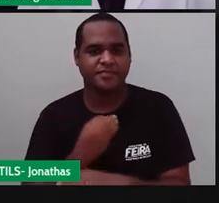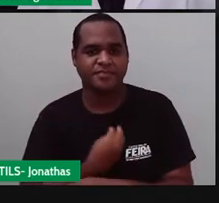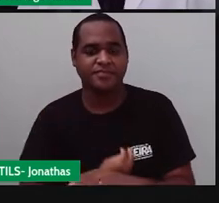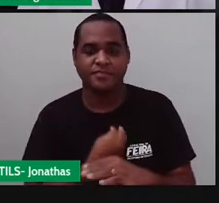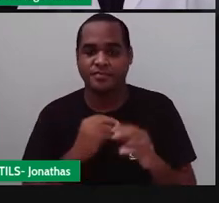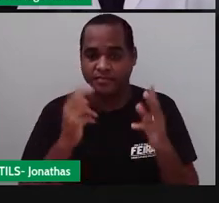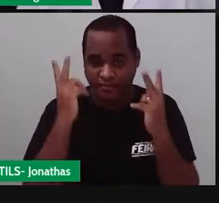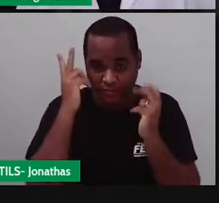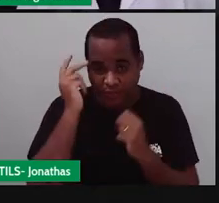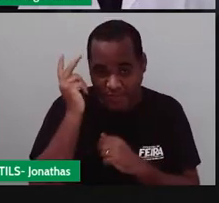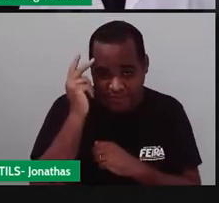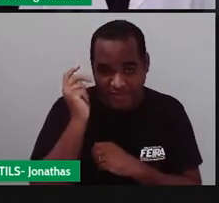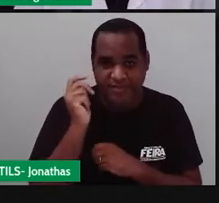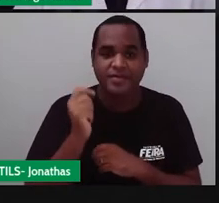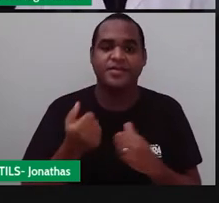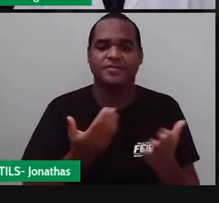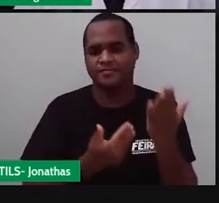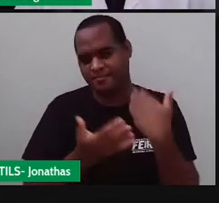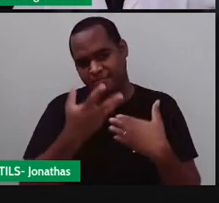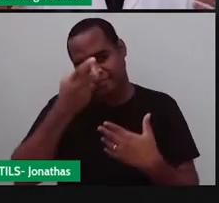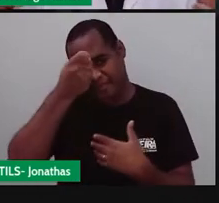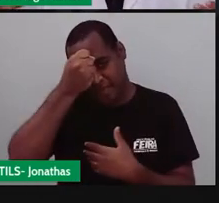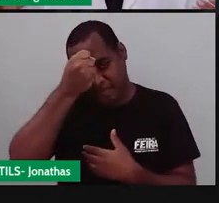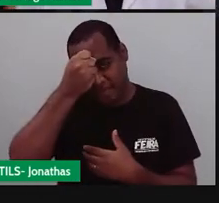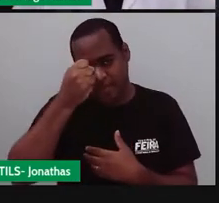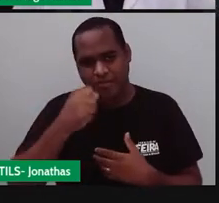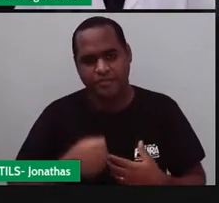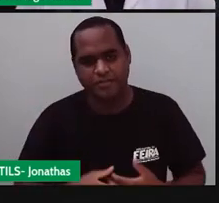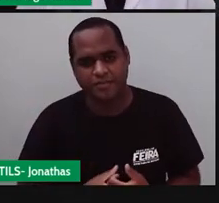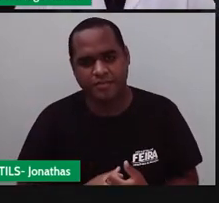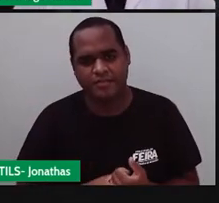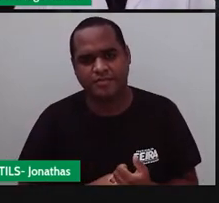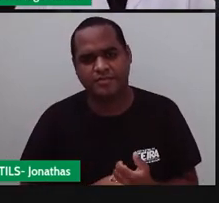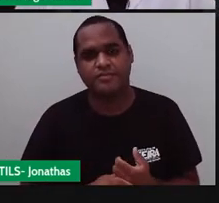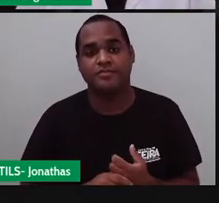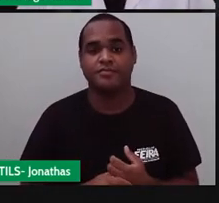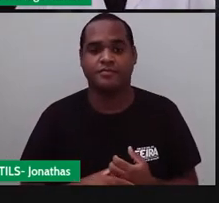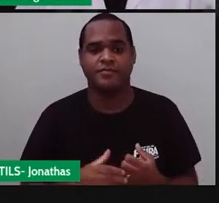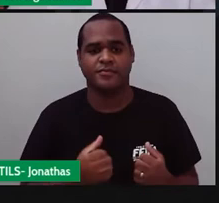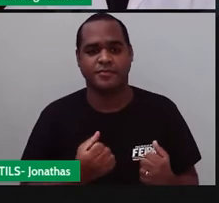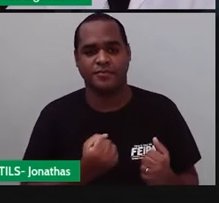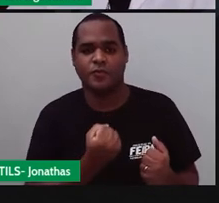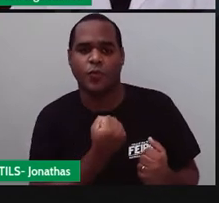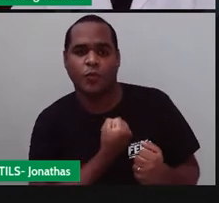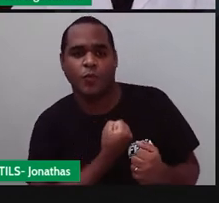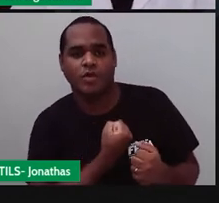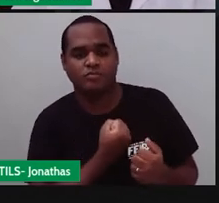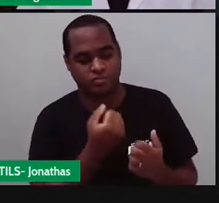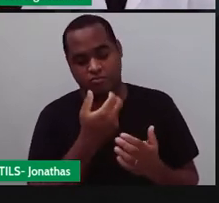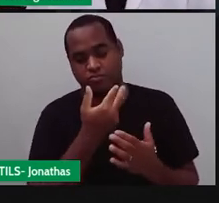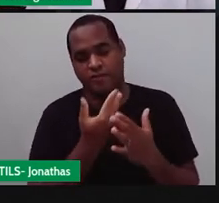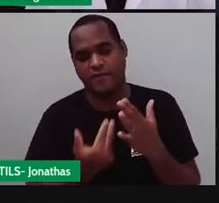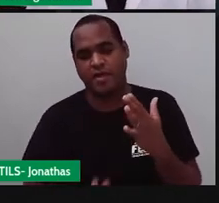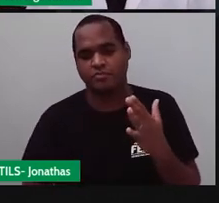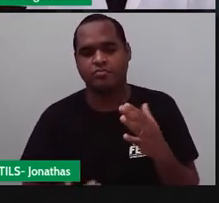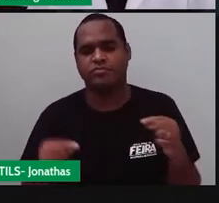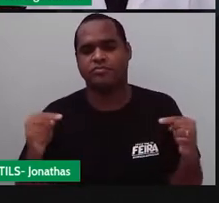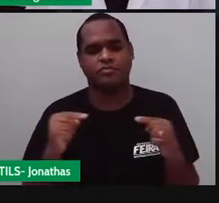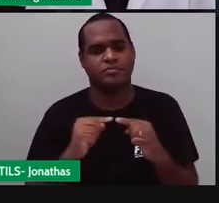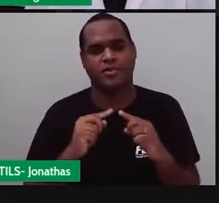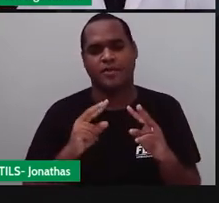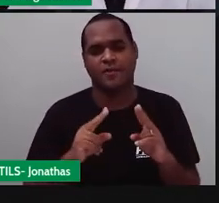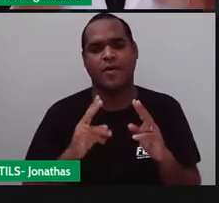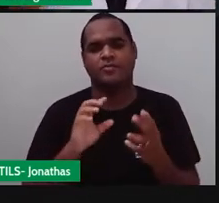Tranquilo? Bom, então vem comigo, porque número, né, os números são